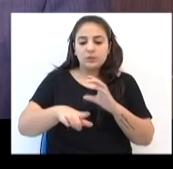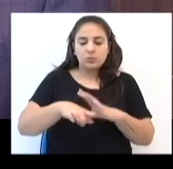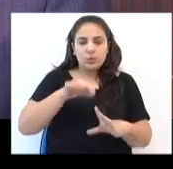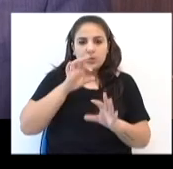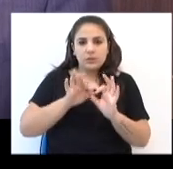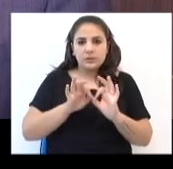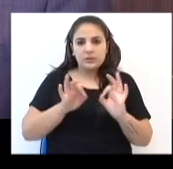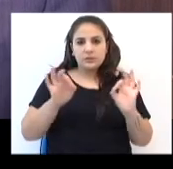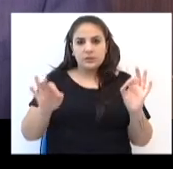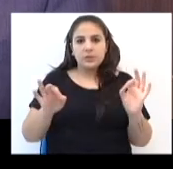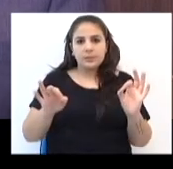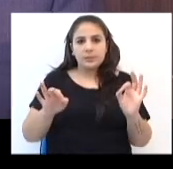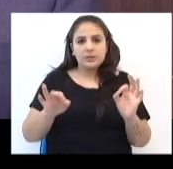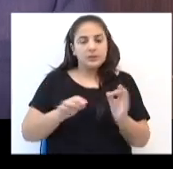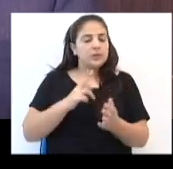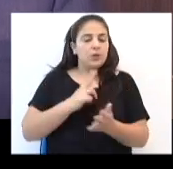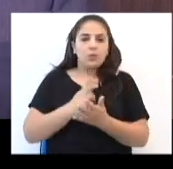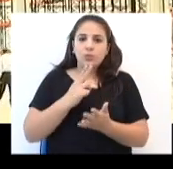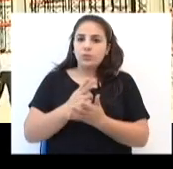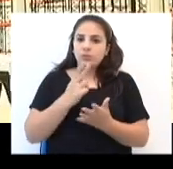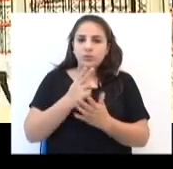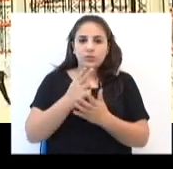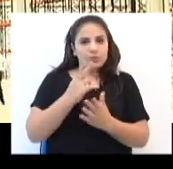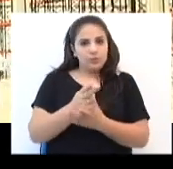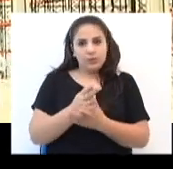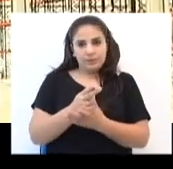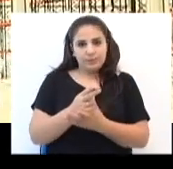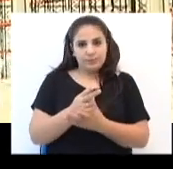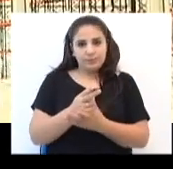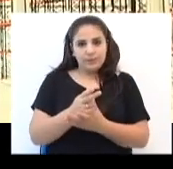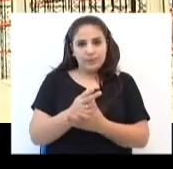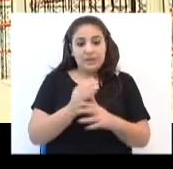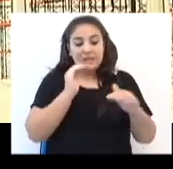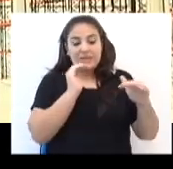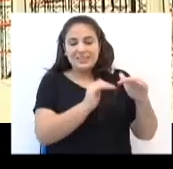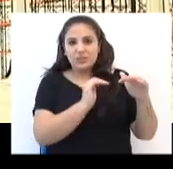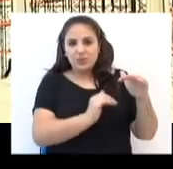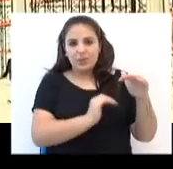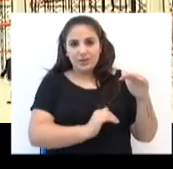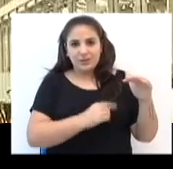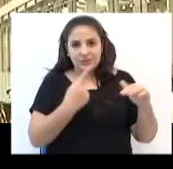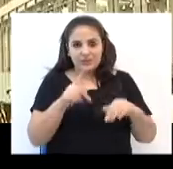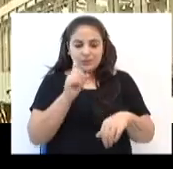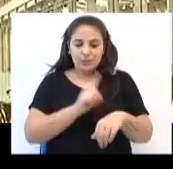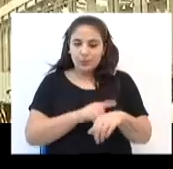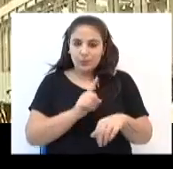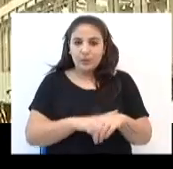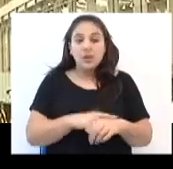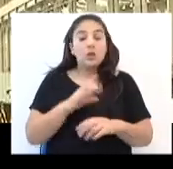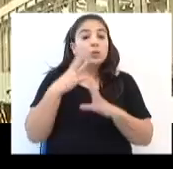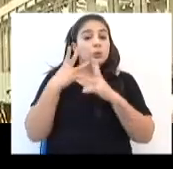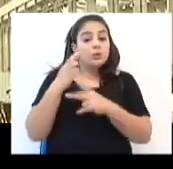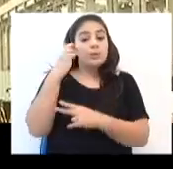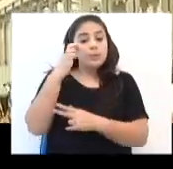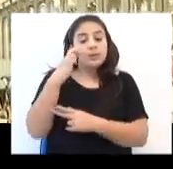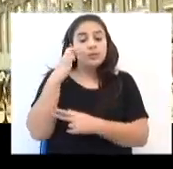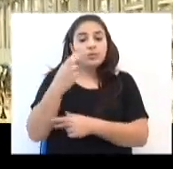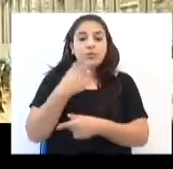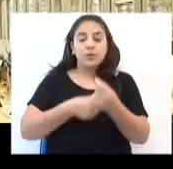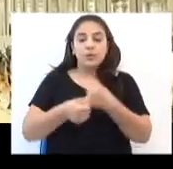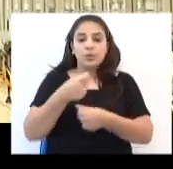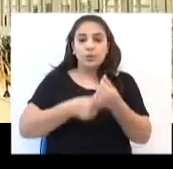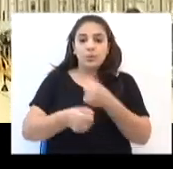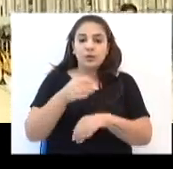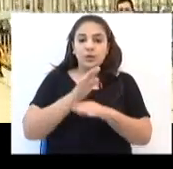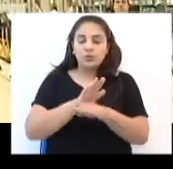simples de não continuar aumentando o estoque dentro desse momento. Toda perspectiva econômica que for favorável